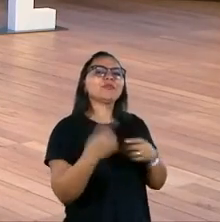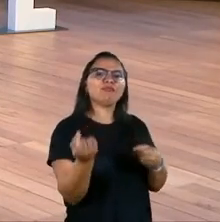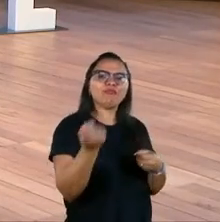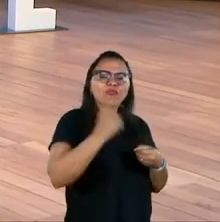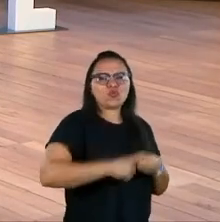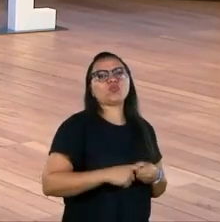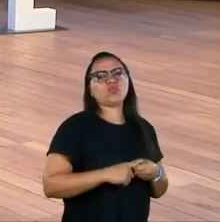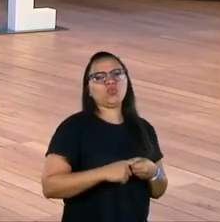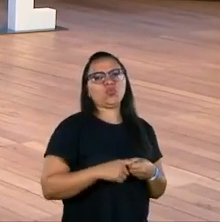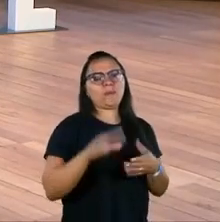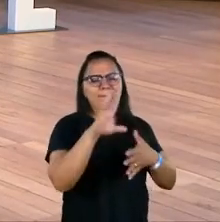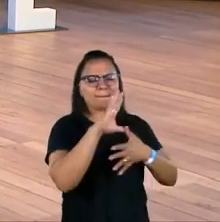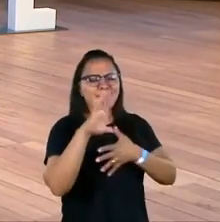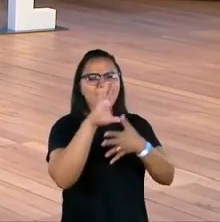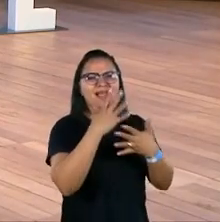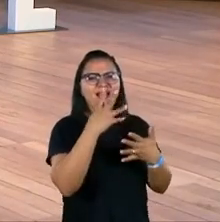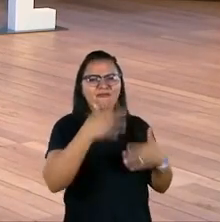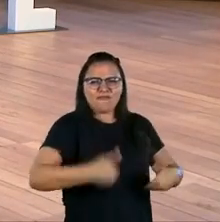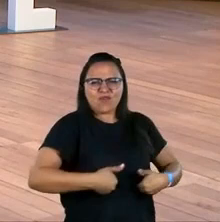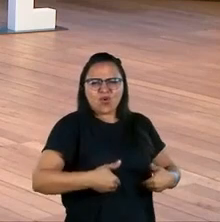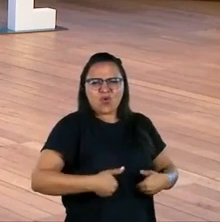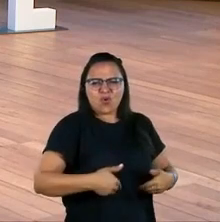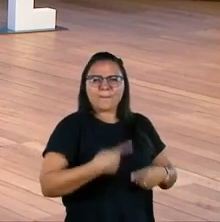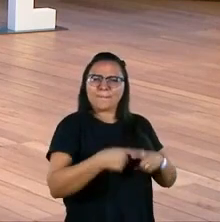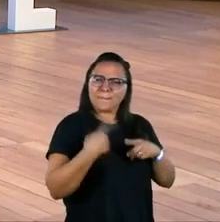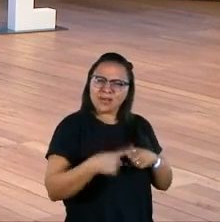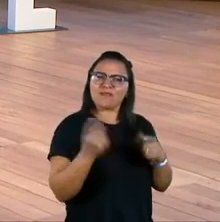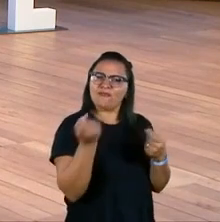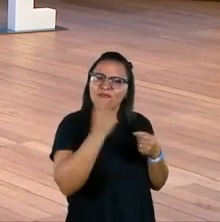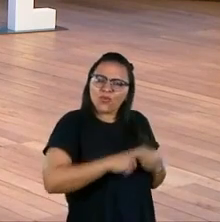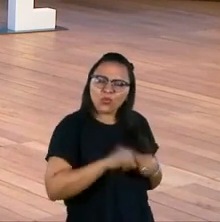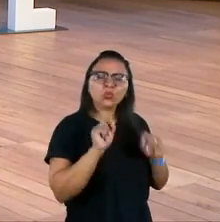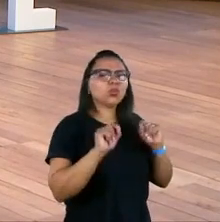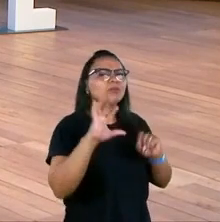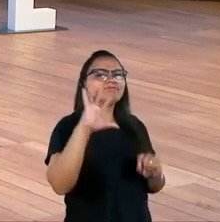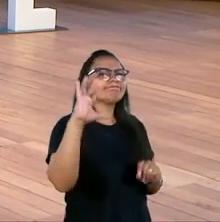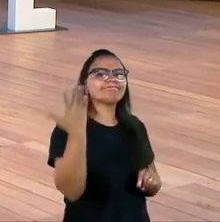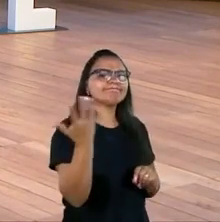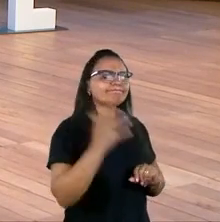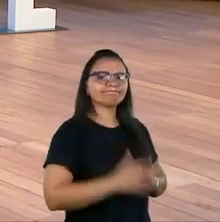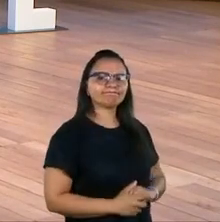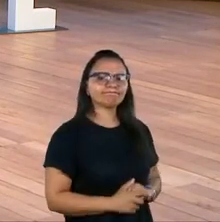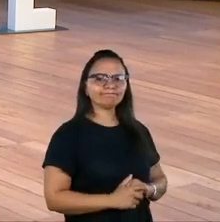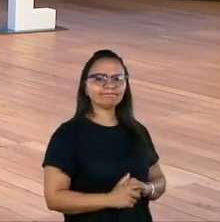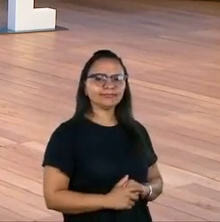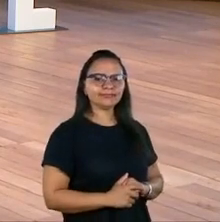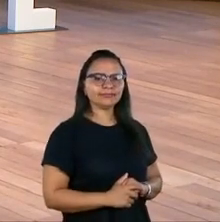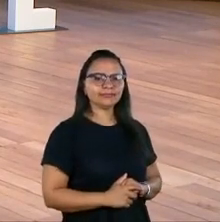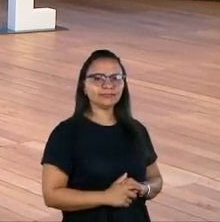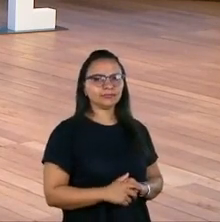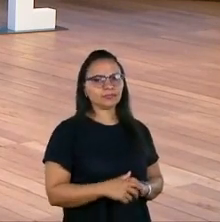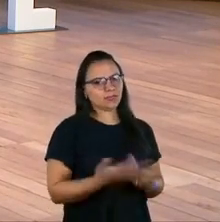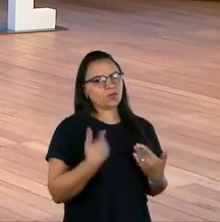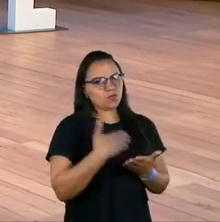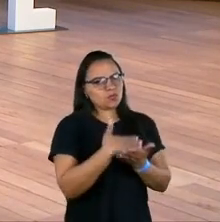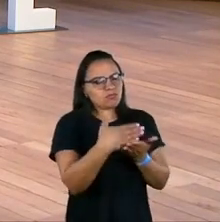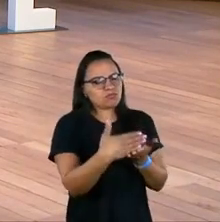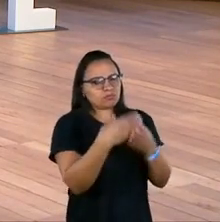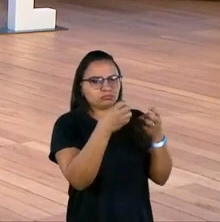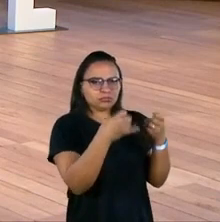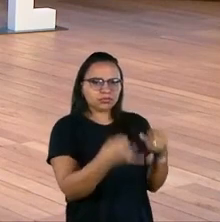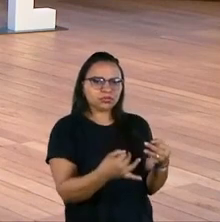voltou para o mapa da fome, qual que foi... Eu até, na minha introdução,